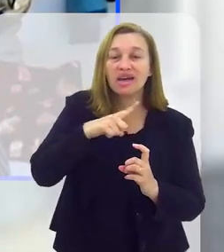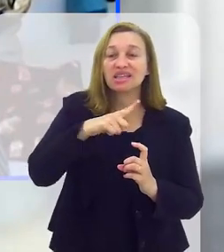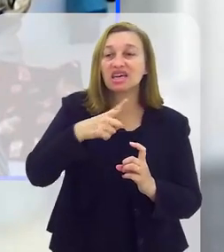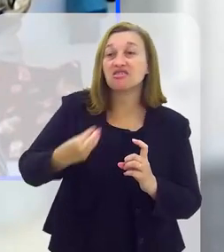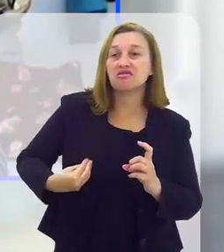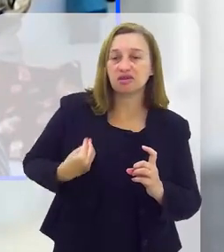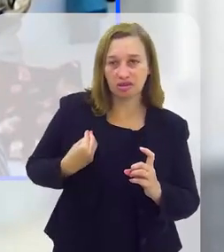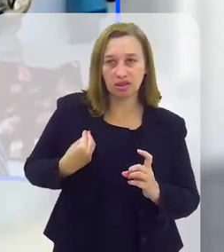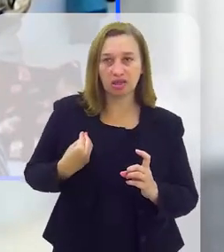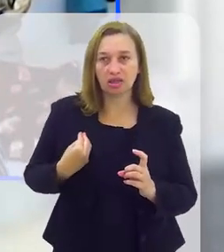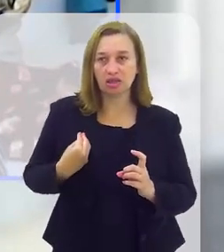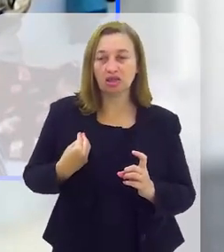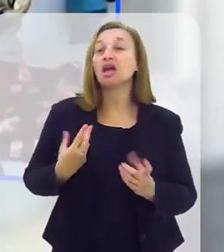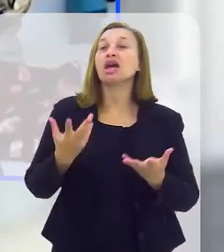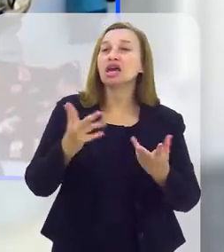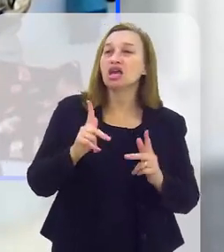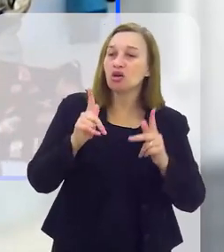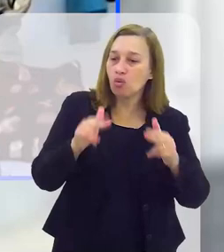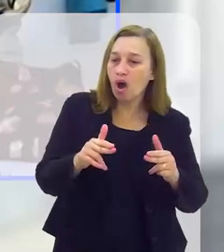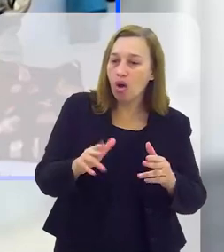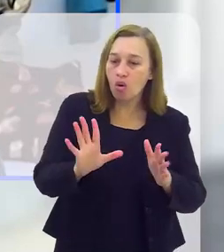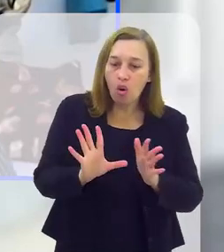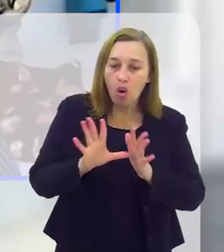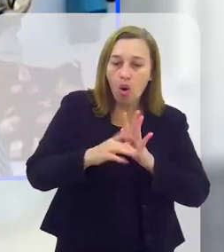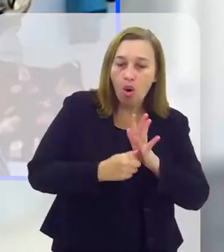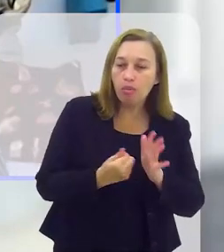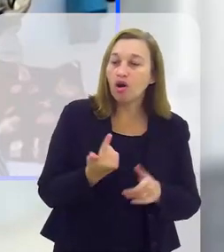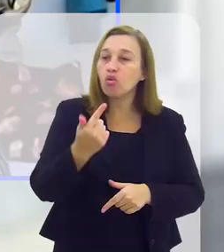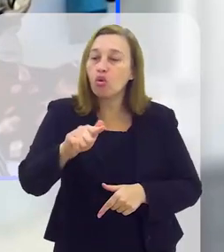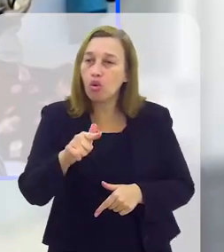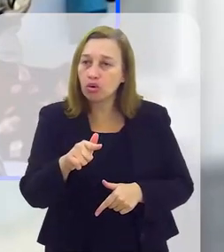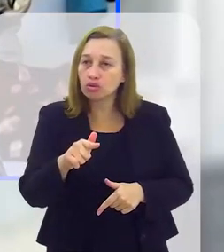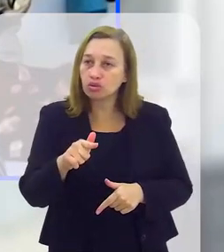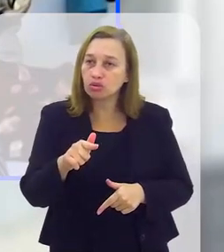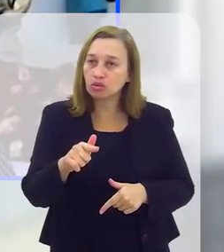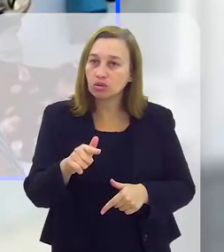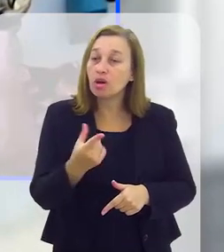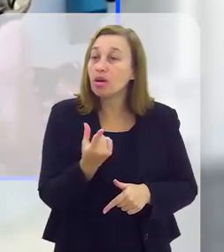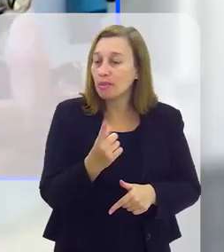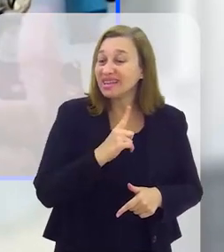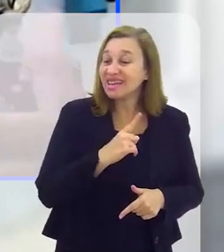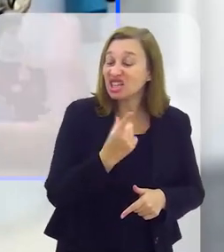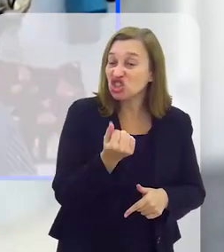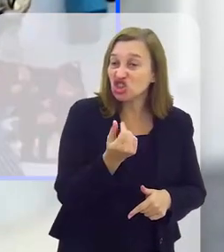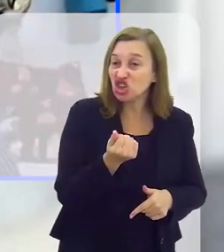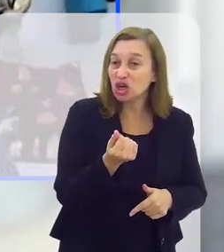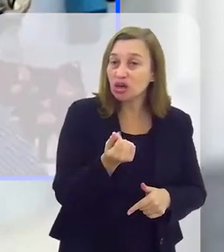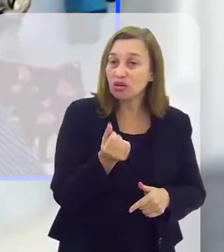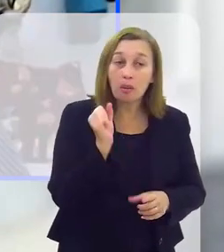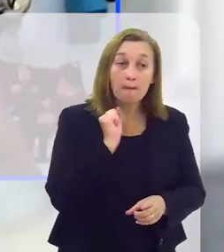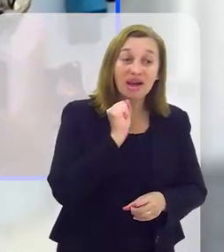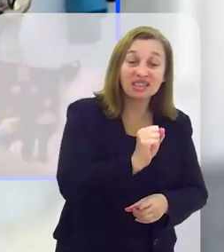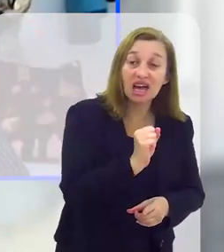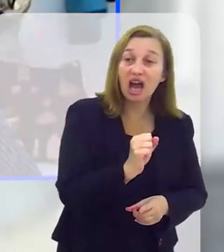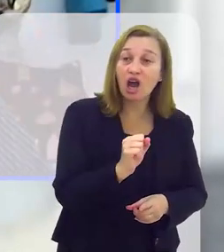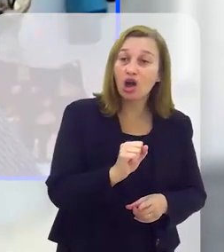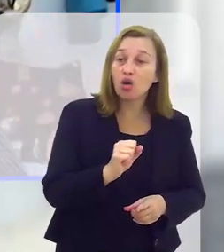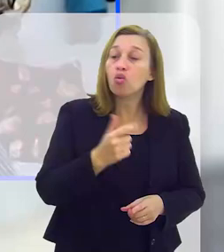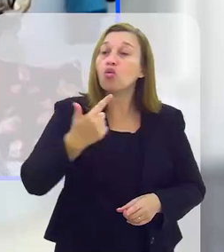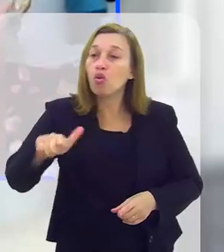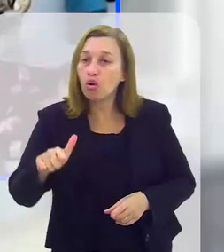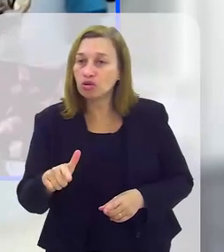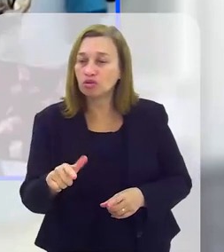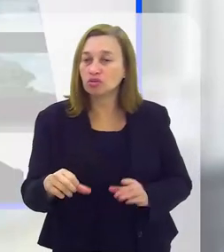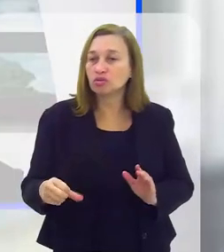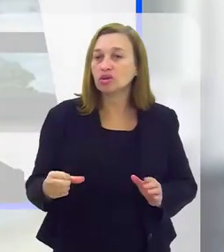para se alimentar, o homem chega a um ponto de assaltar o outro, de matar o outro, de lesionar o